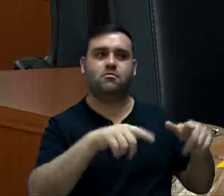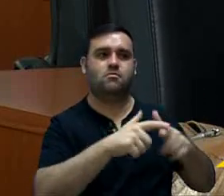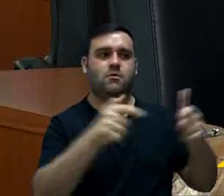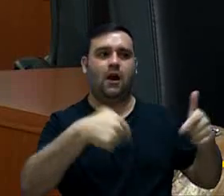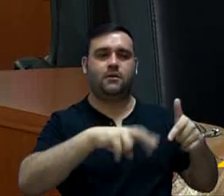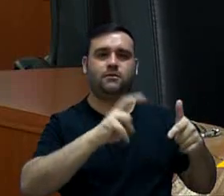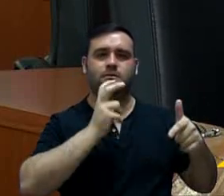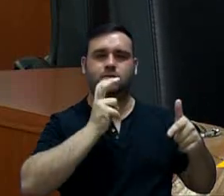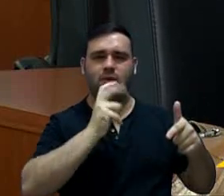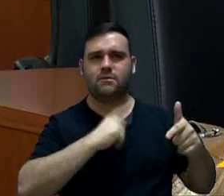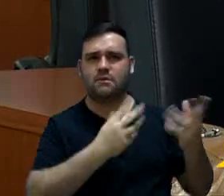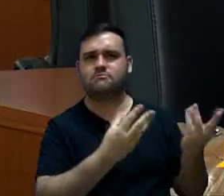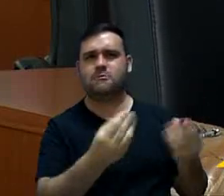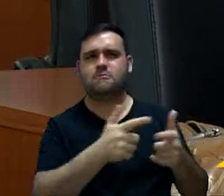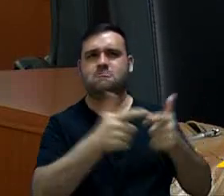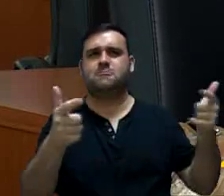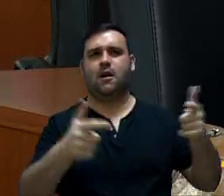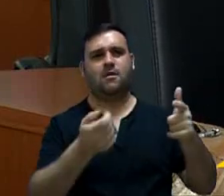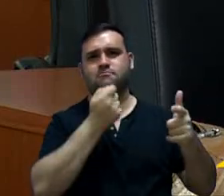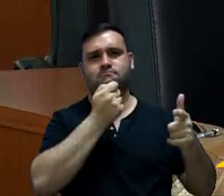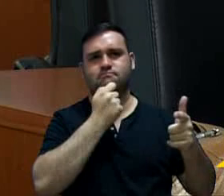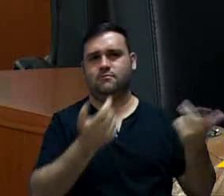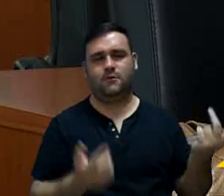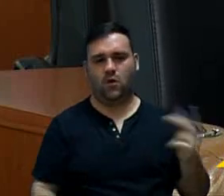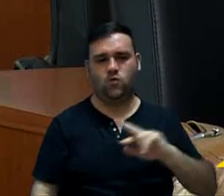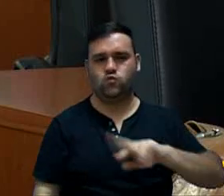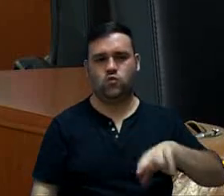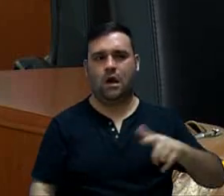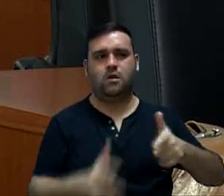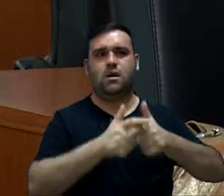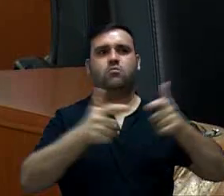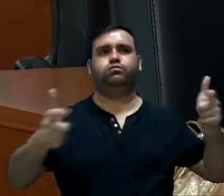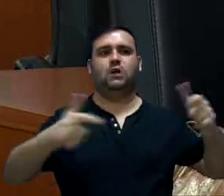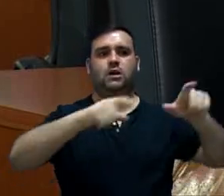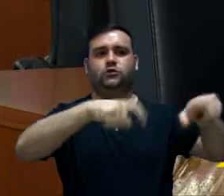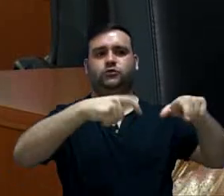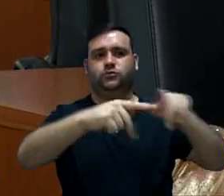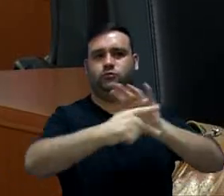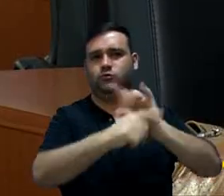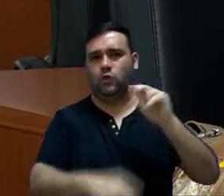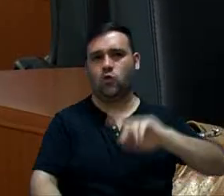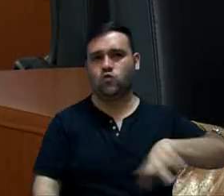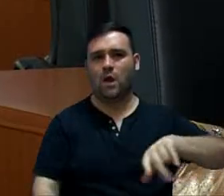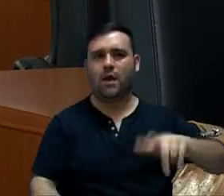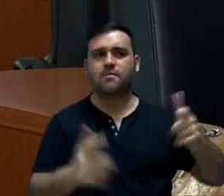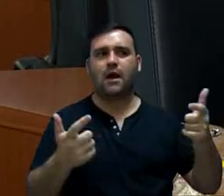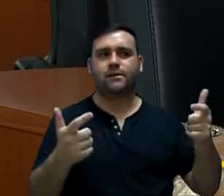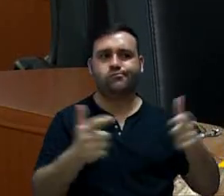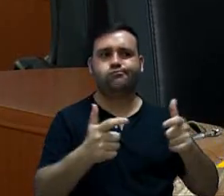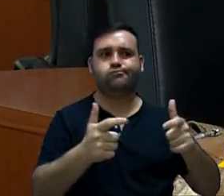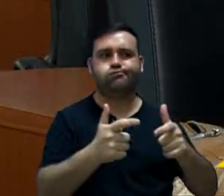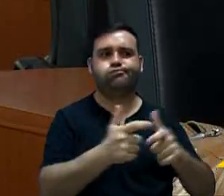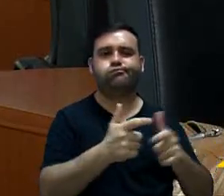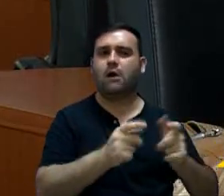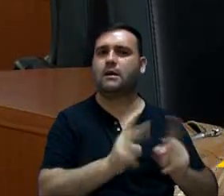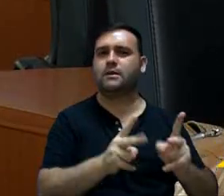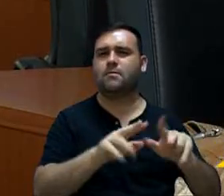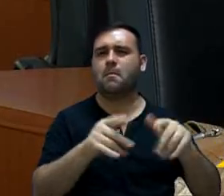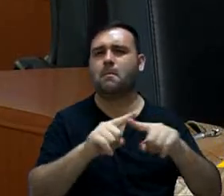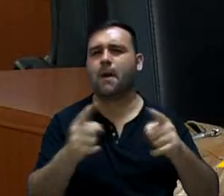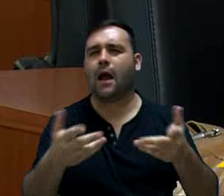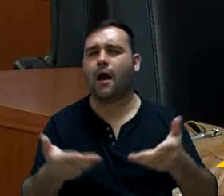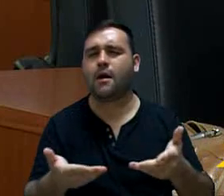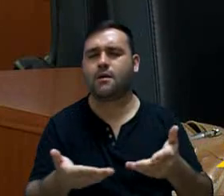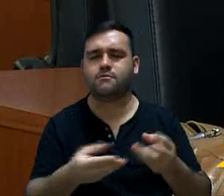cidade ainda. Não é tão grande a nossa área rural, mas ela vem diminuindo gradativamente. mas